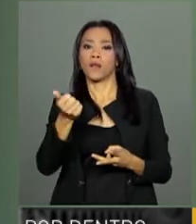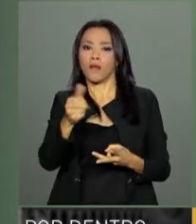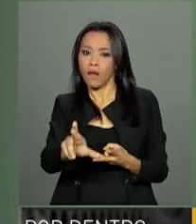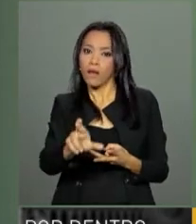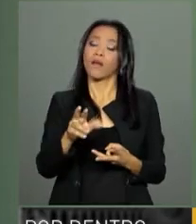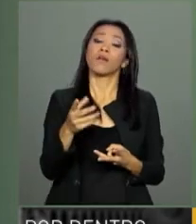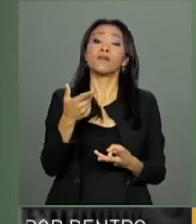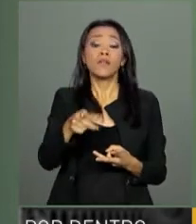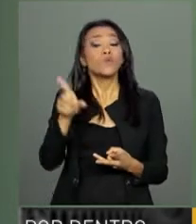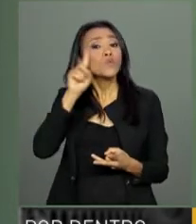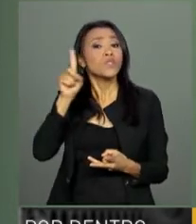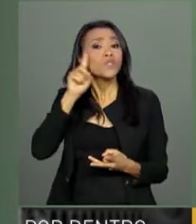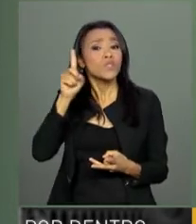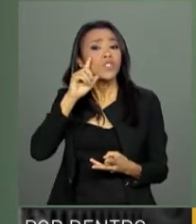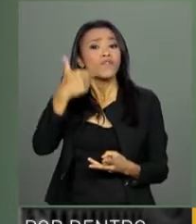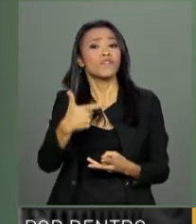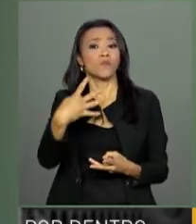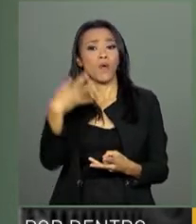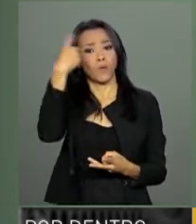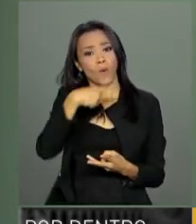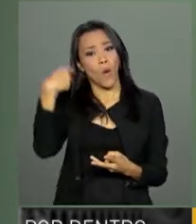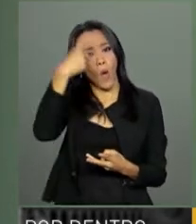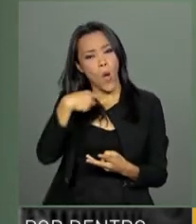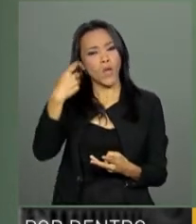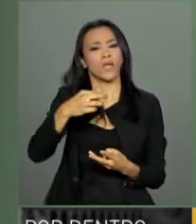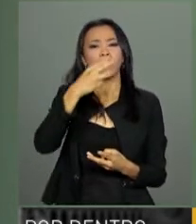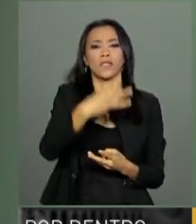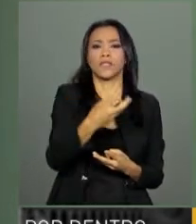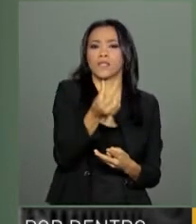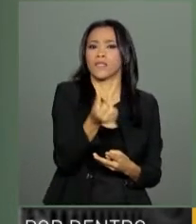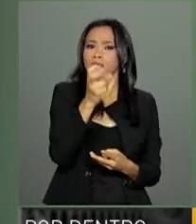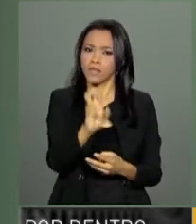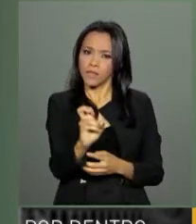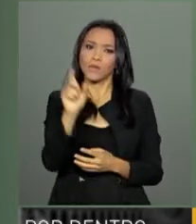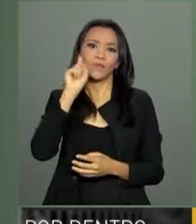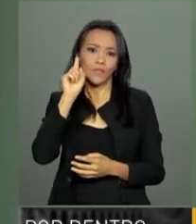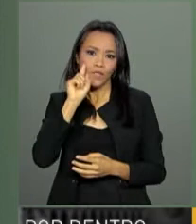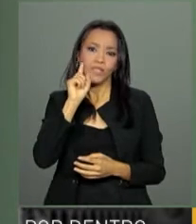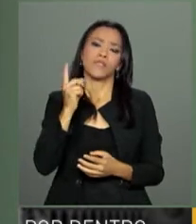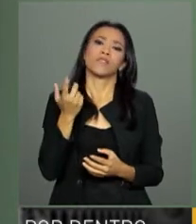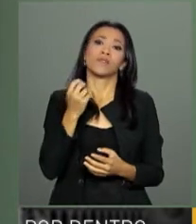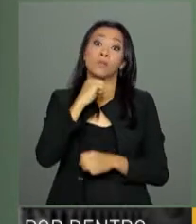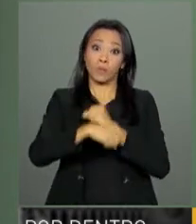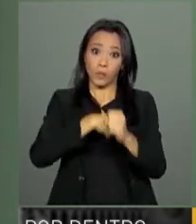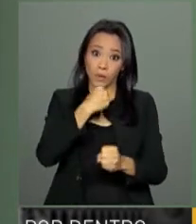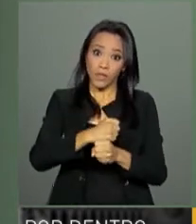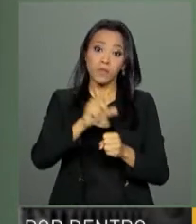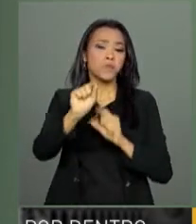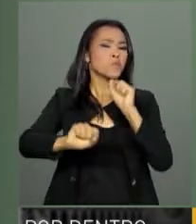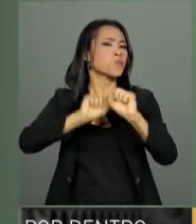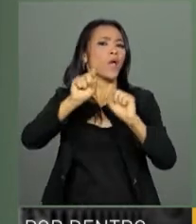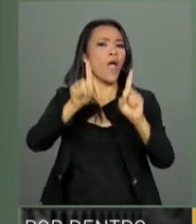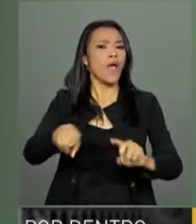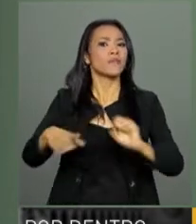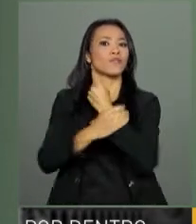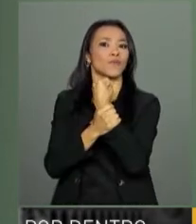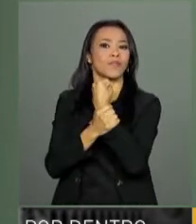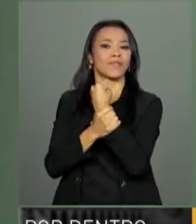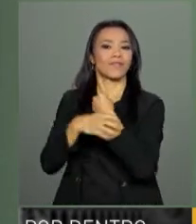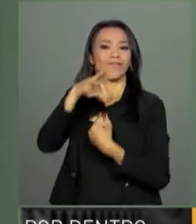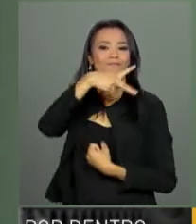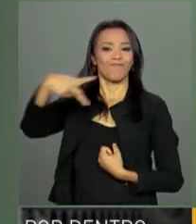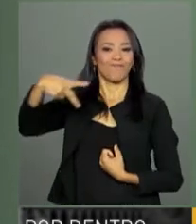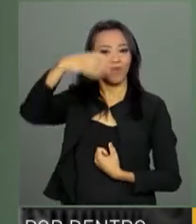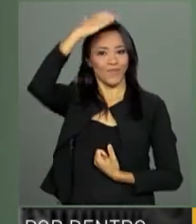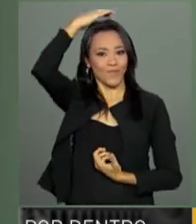que nós fazemos no dia a dia, 24 horas por dia, 365 dias por ano, que é a segurança presidencial, ou seja,